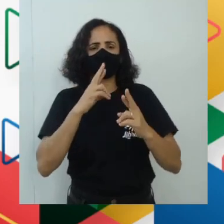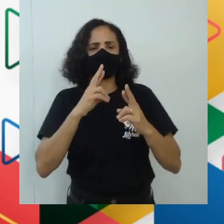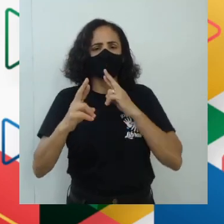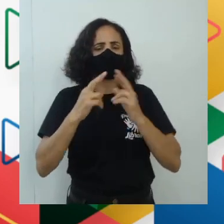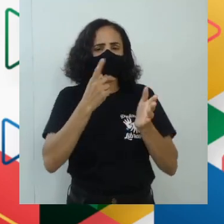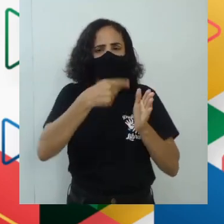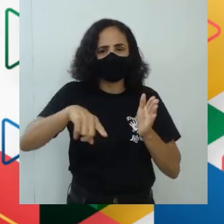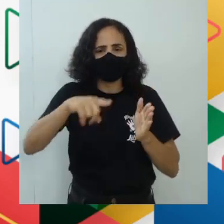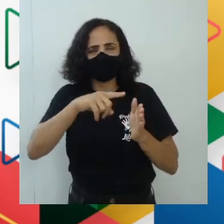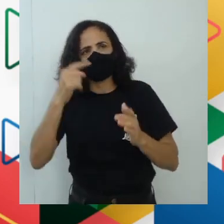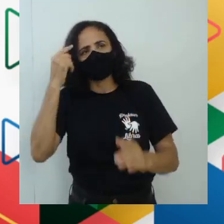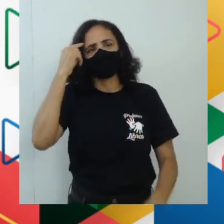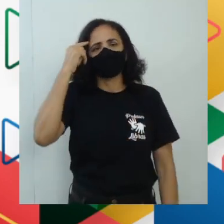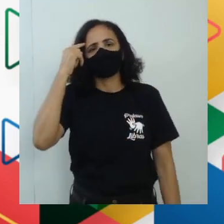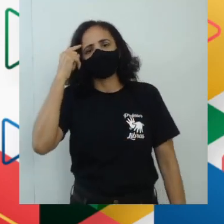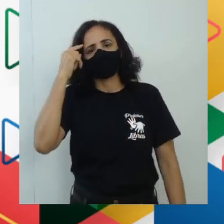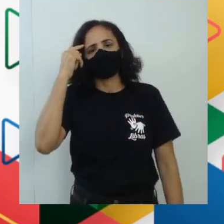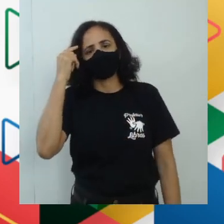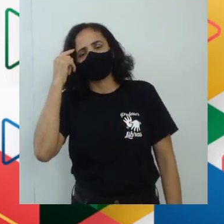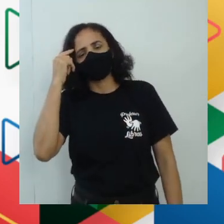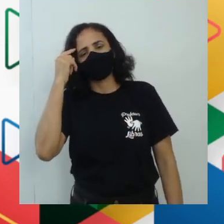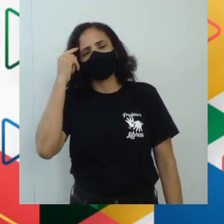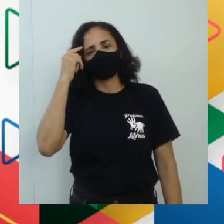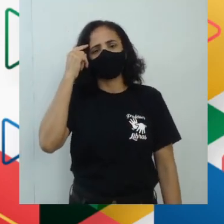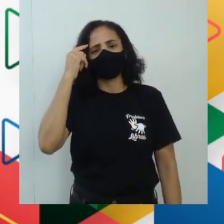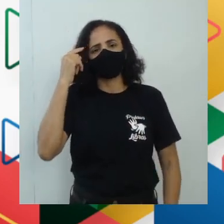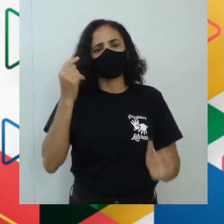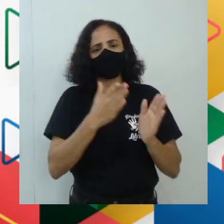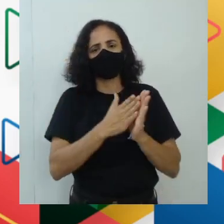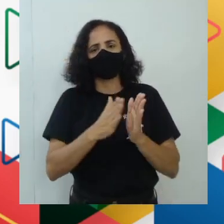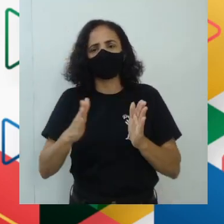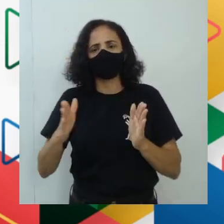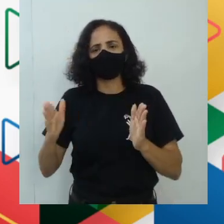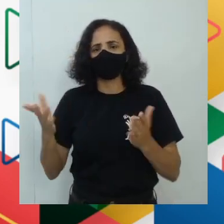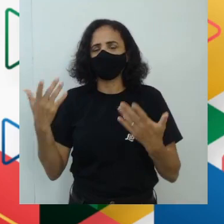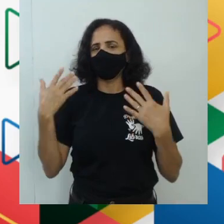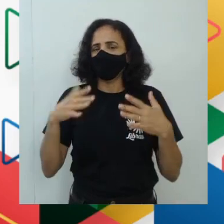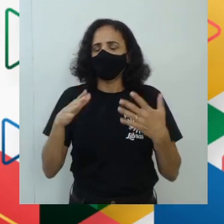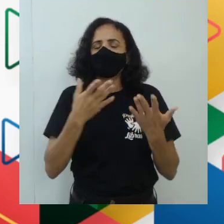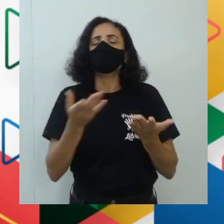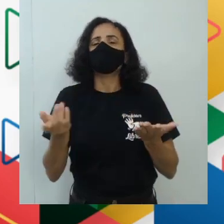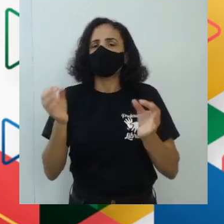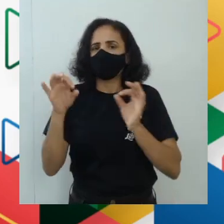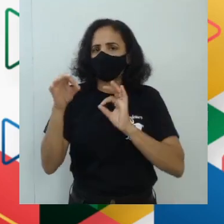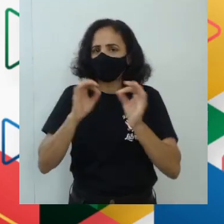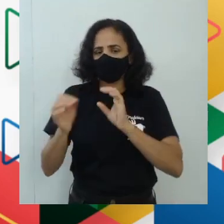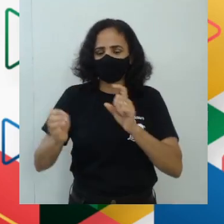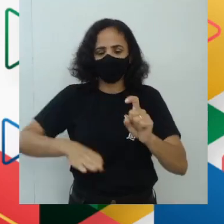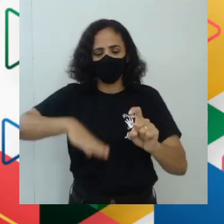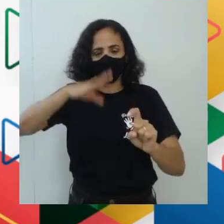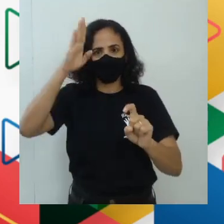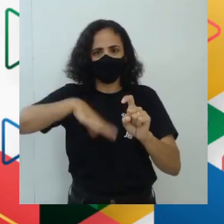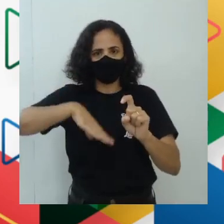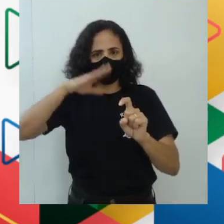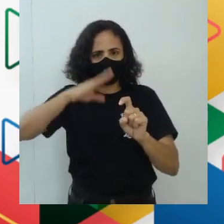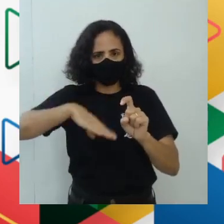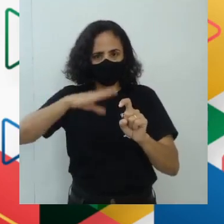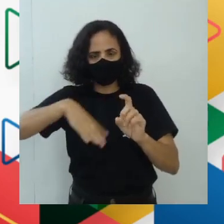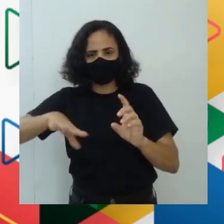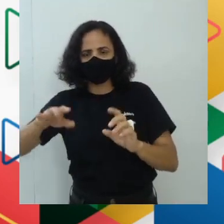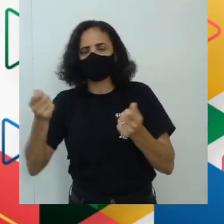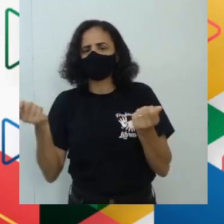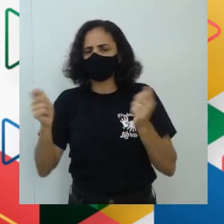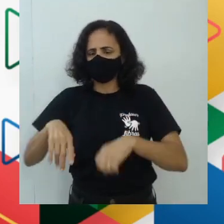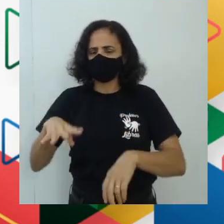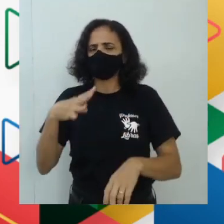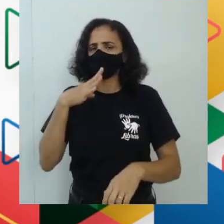fornecidas pelos mitos. Podemos conhecer